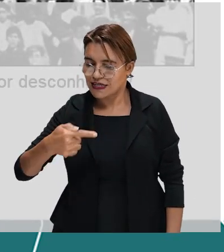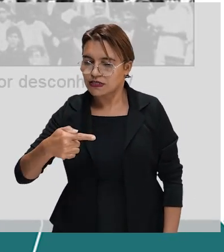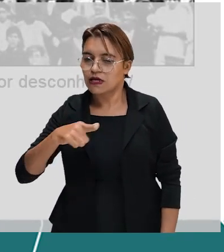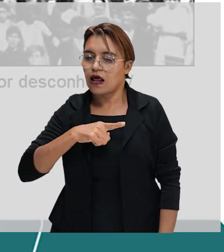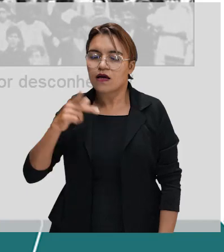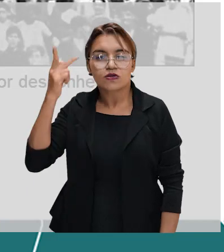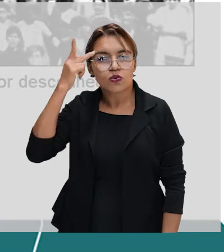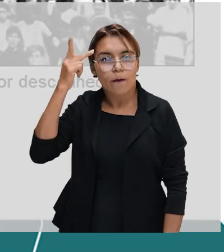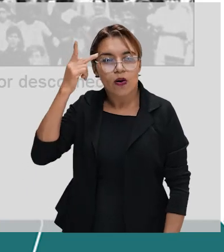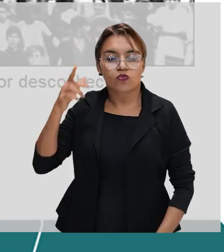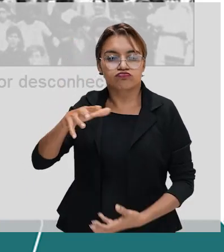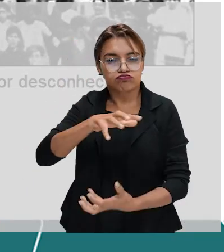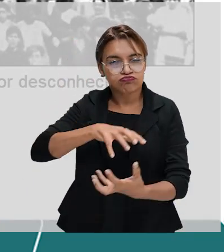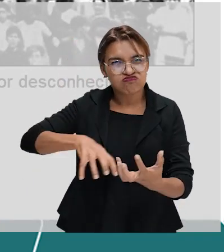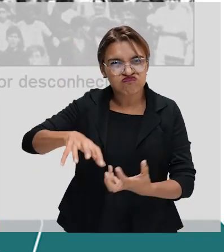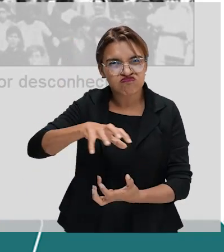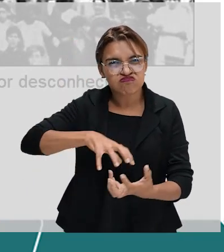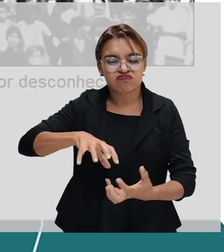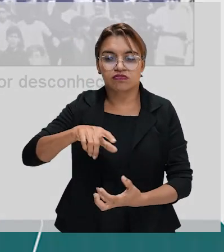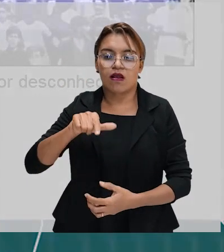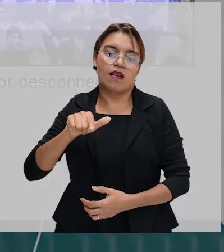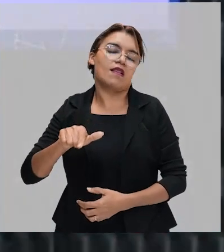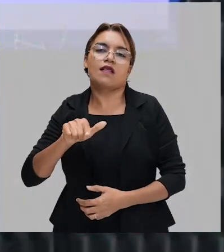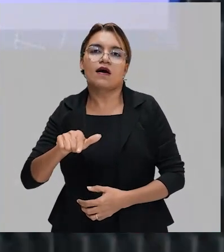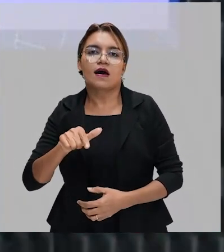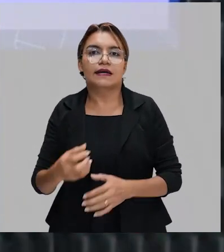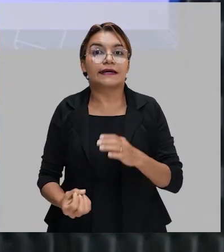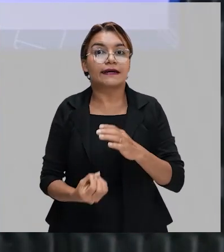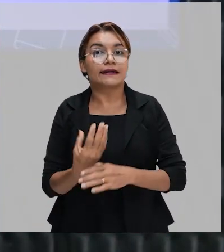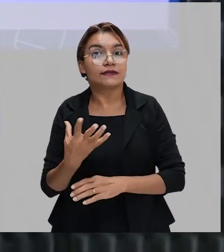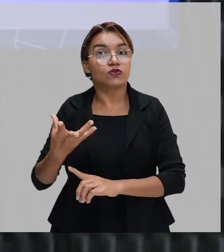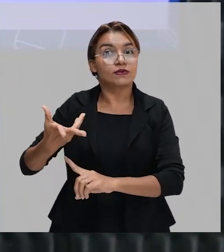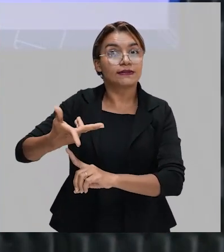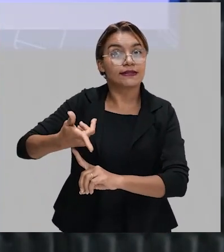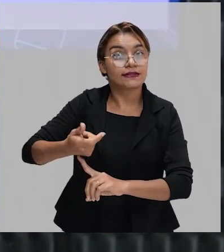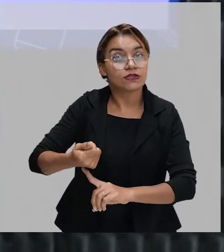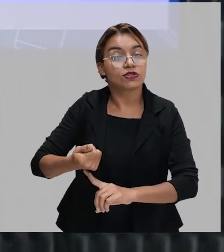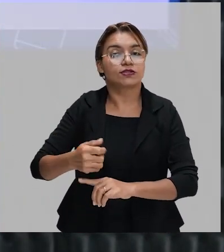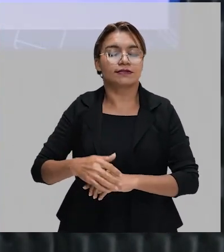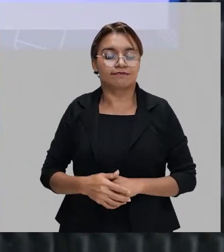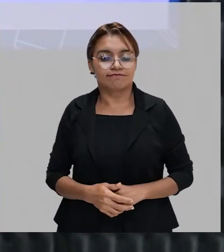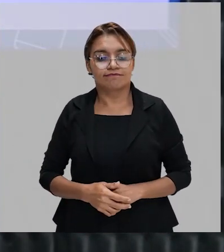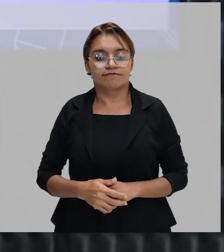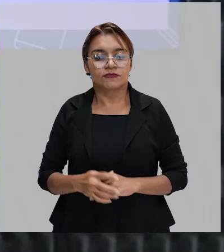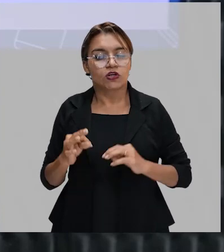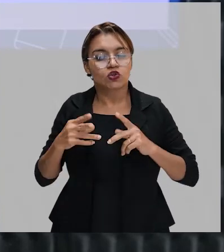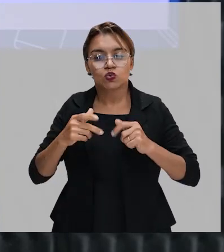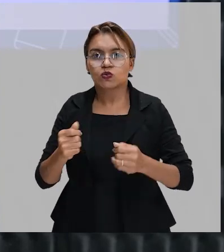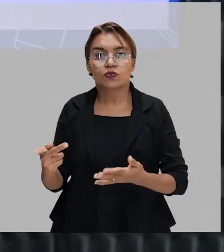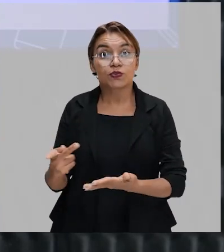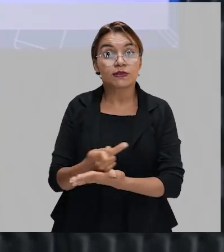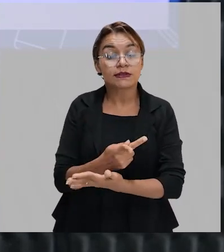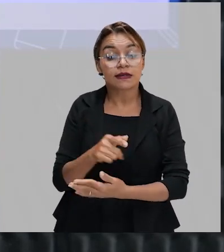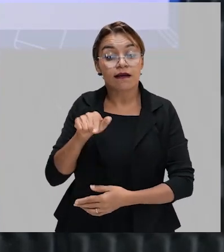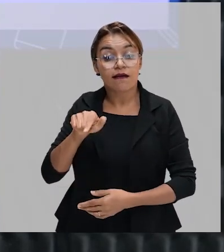em São Paulo. Então, na época aí dessas inovações artísticas. Então, tudo que acontecia